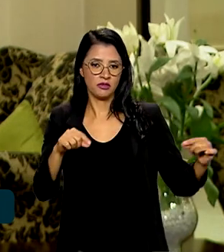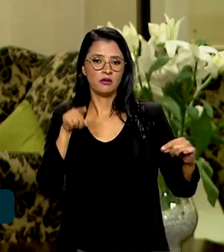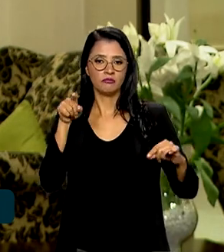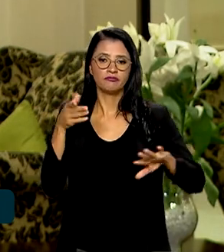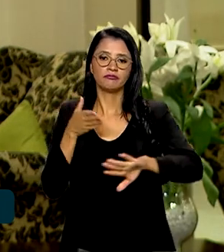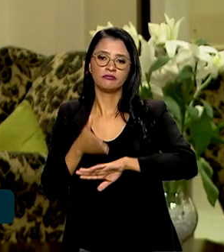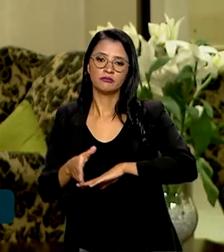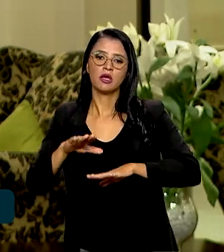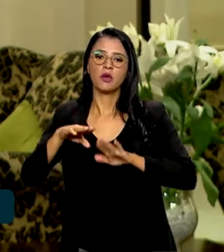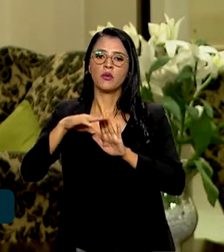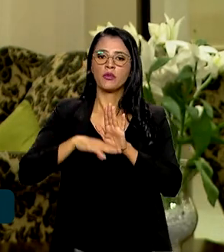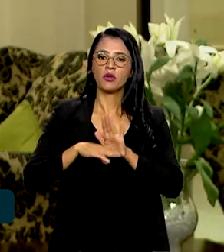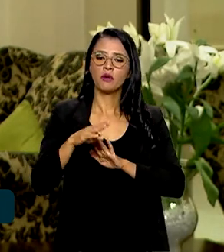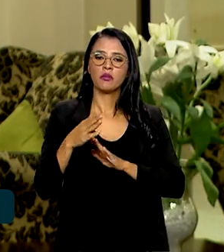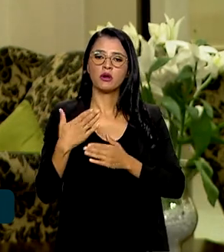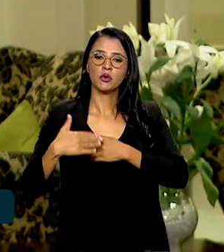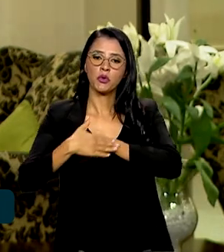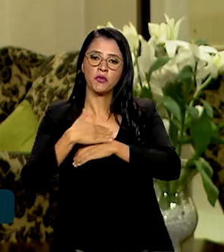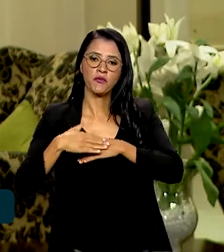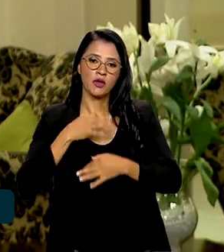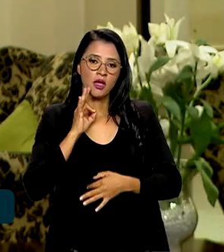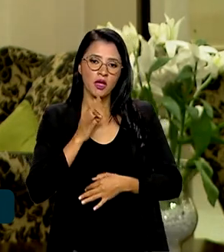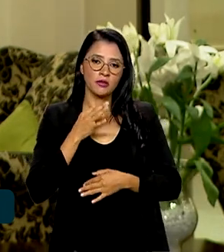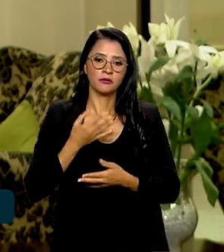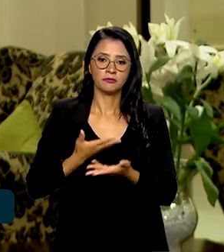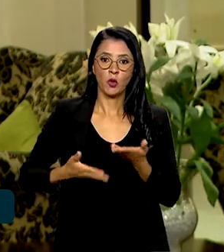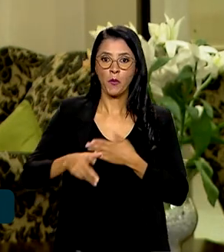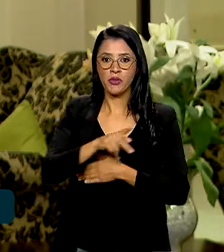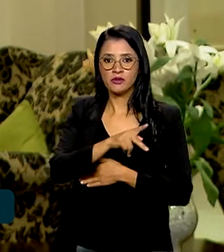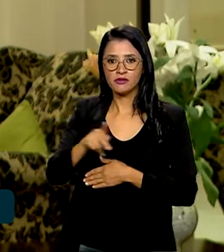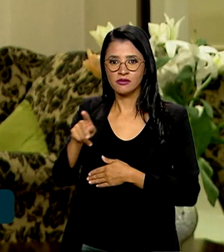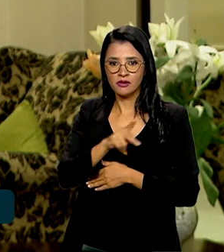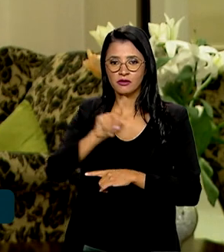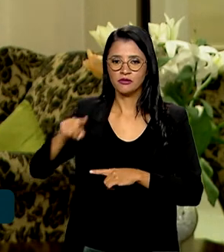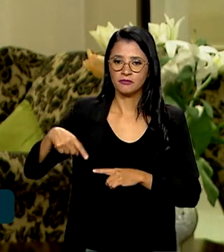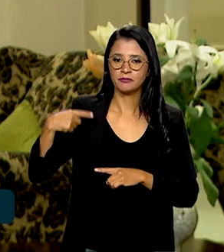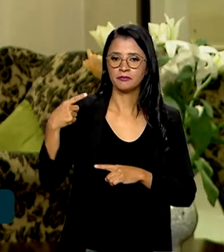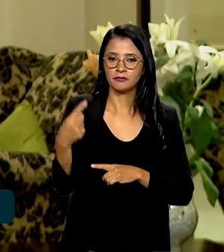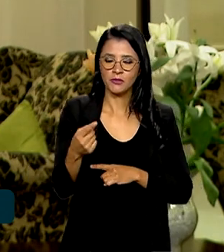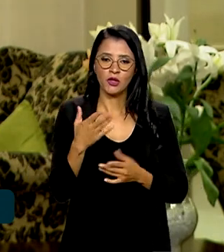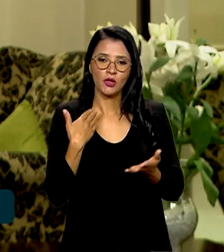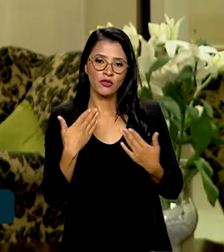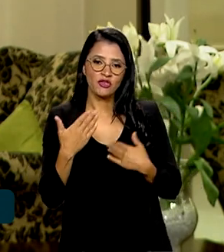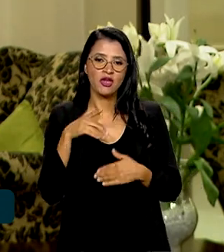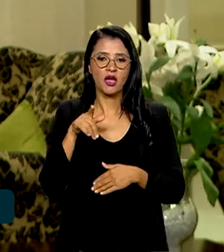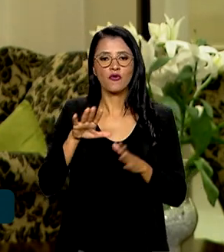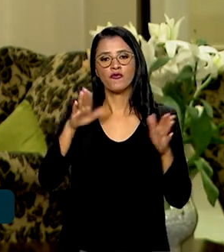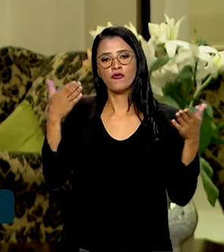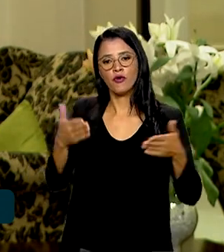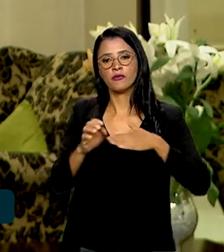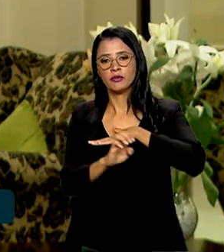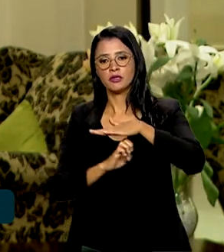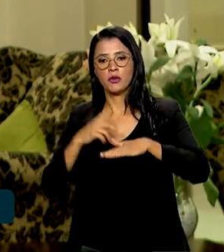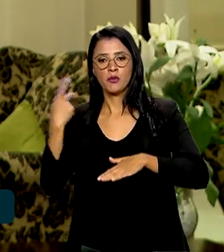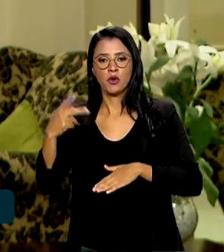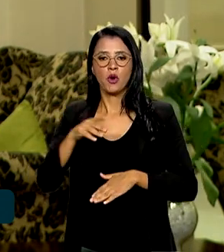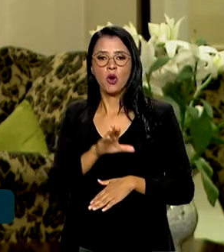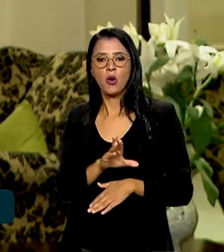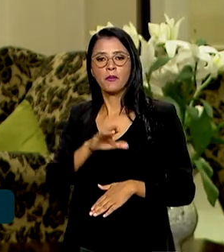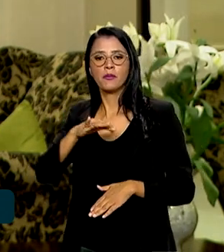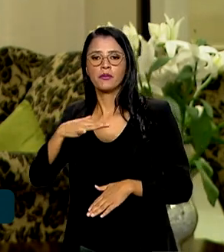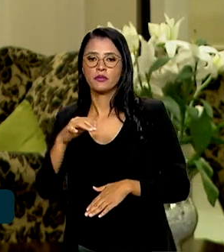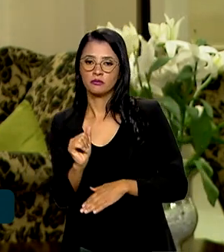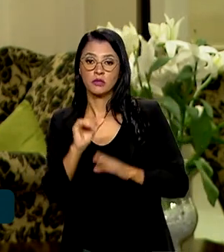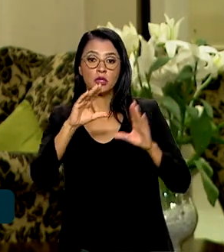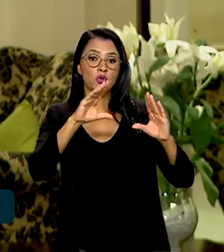participa do programa Conversa com o Presidente, e depois estará no diálogo do Fórum Empresarial do BRICS. À noite,